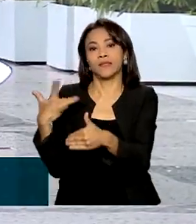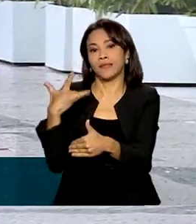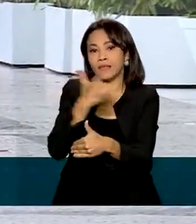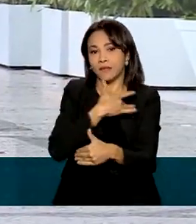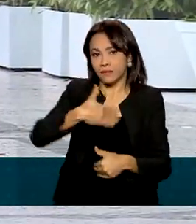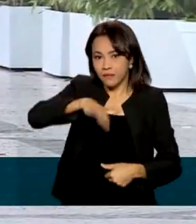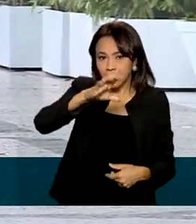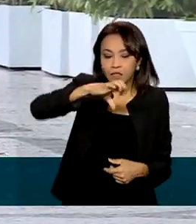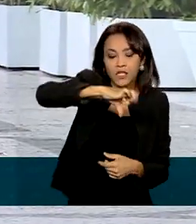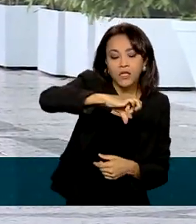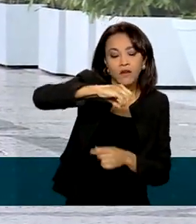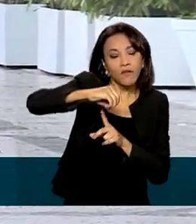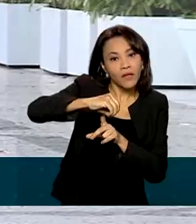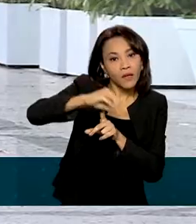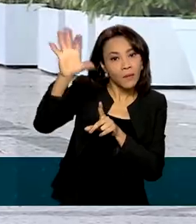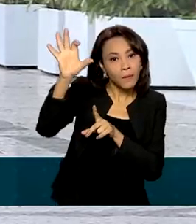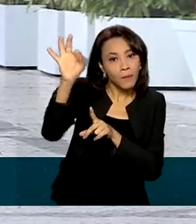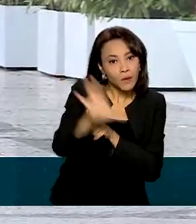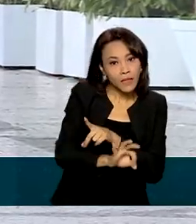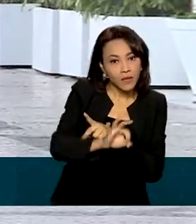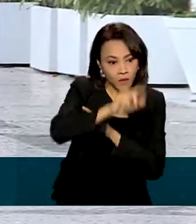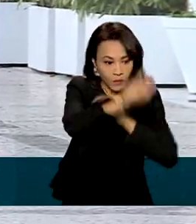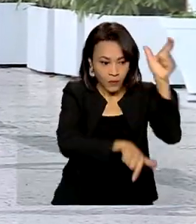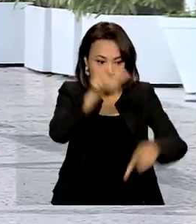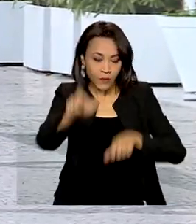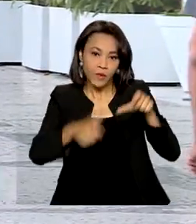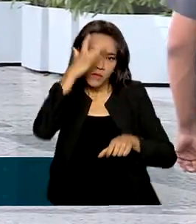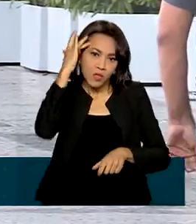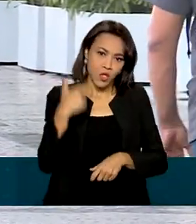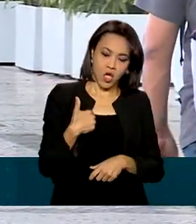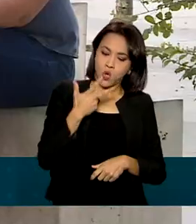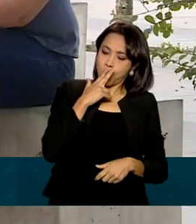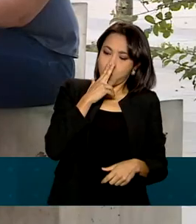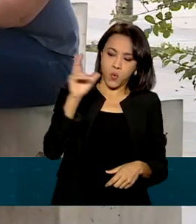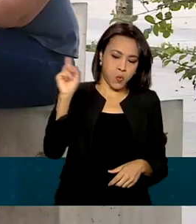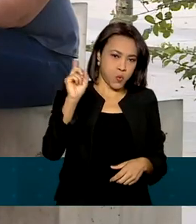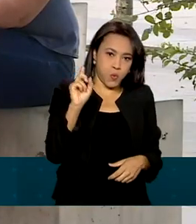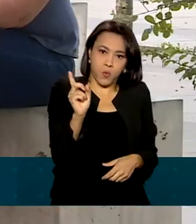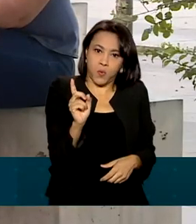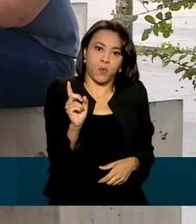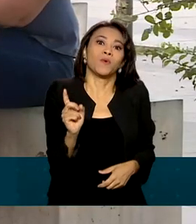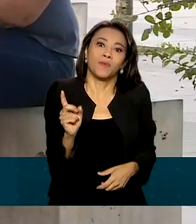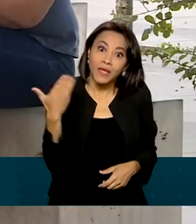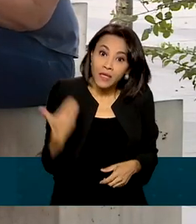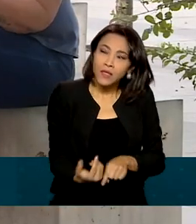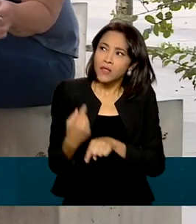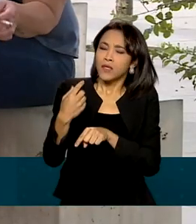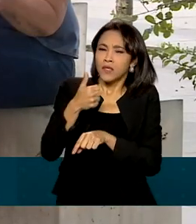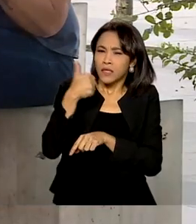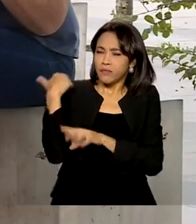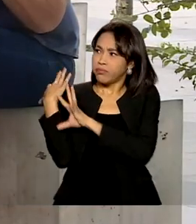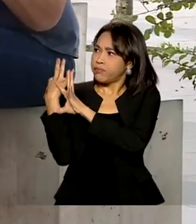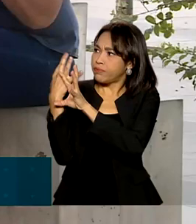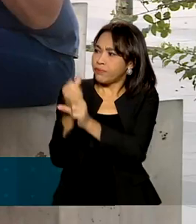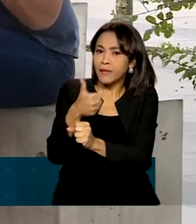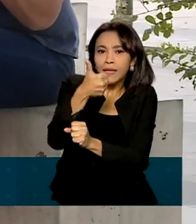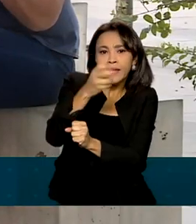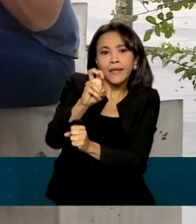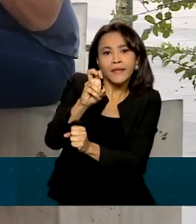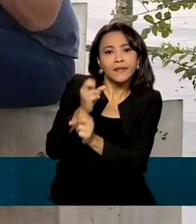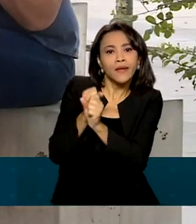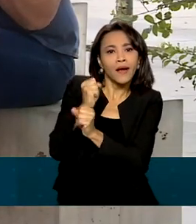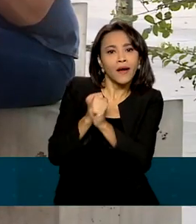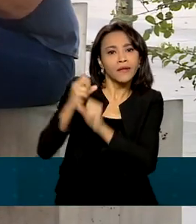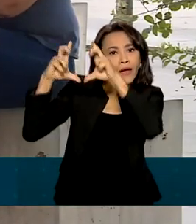90% da população brasileira se declara não fumante. Nos últimos 15 anos, a quantidade de pessoas que